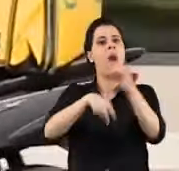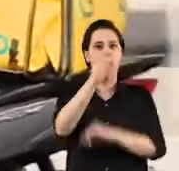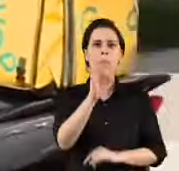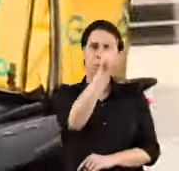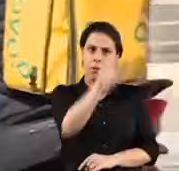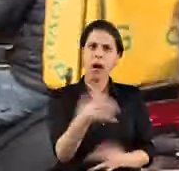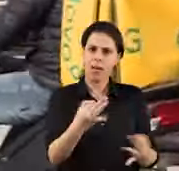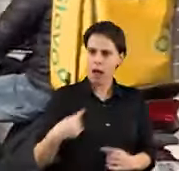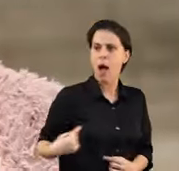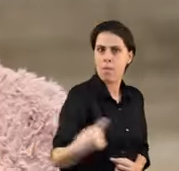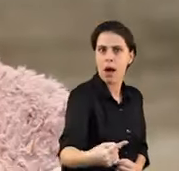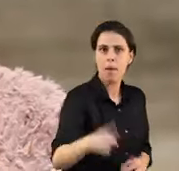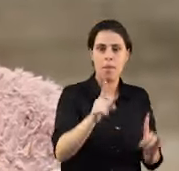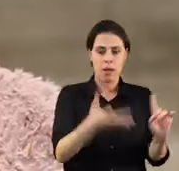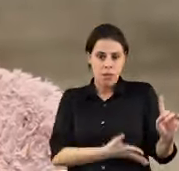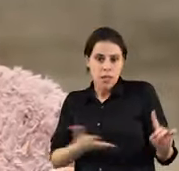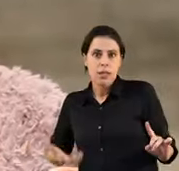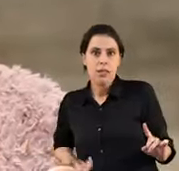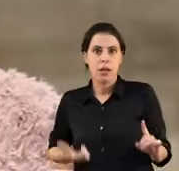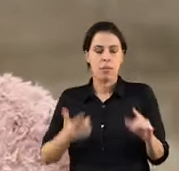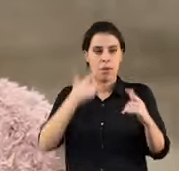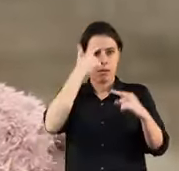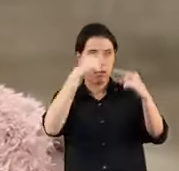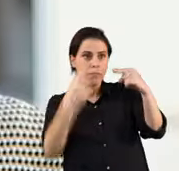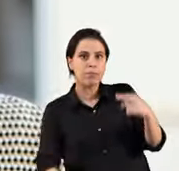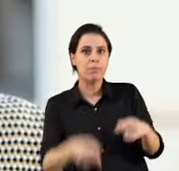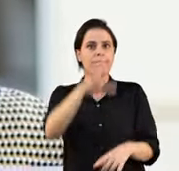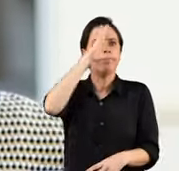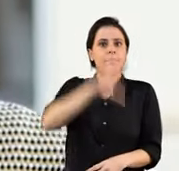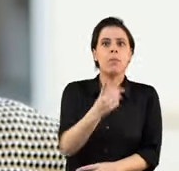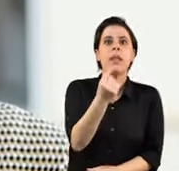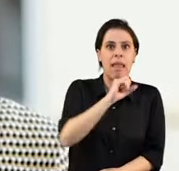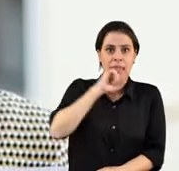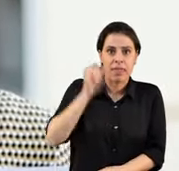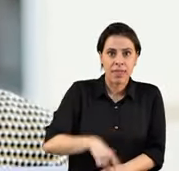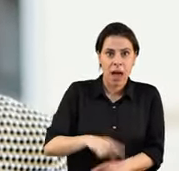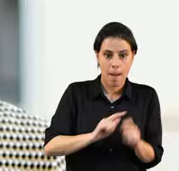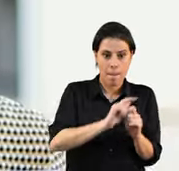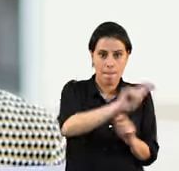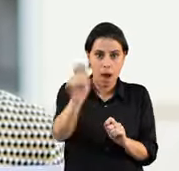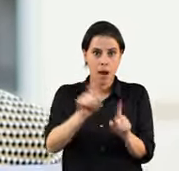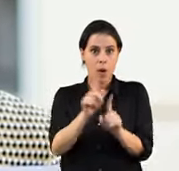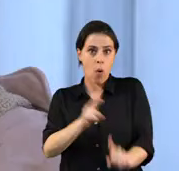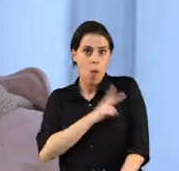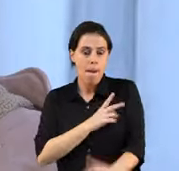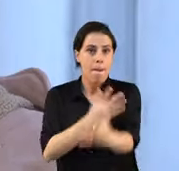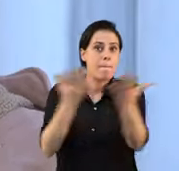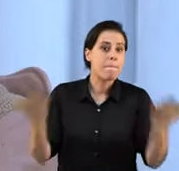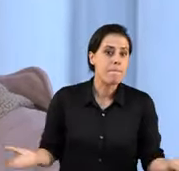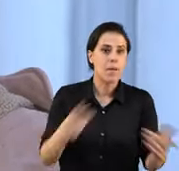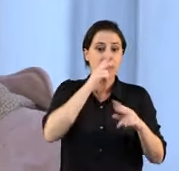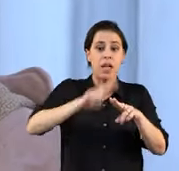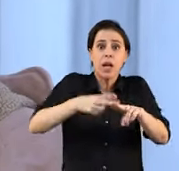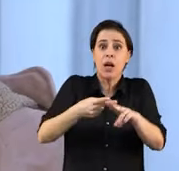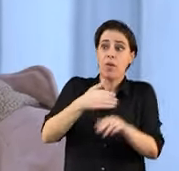precisam de ti todos os dias. Que viste o desemprego bater-te à porta. Tu que não sabes se o dinheiro vai chegar para pagar as propinas. Que sabes